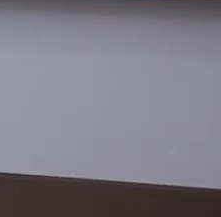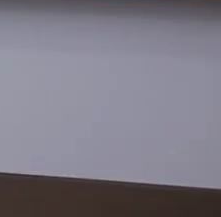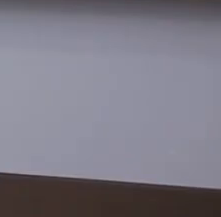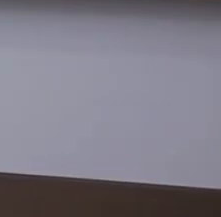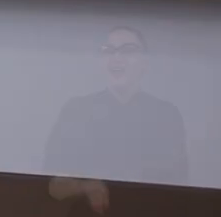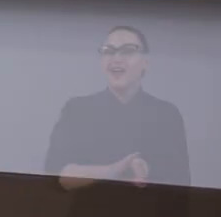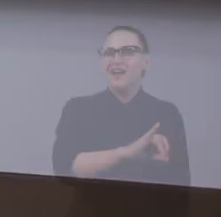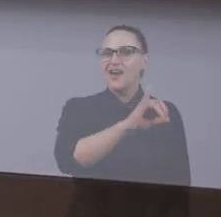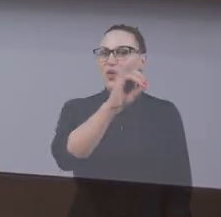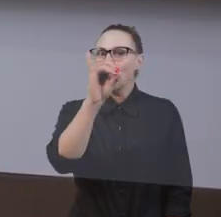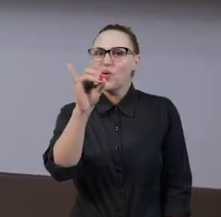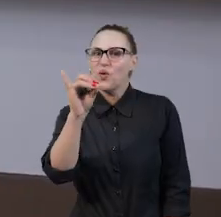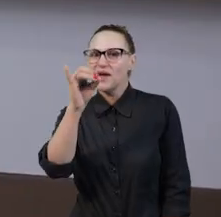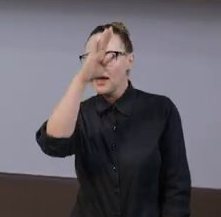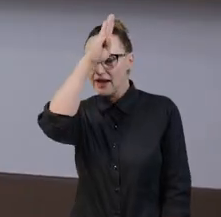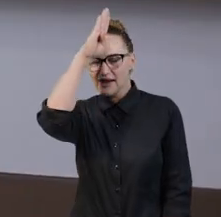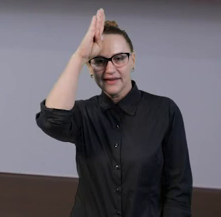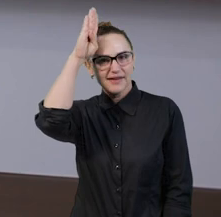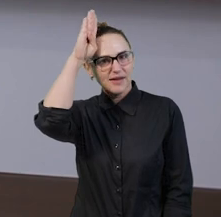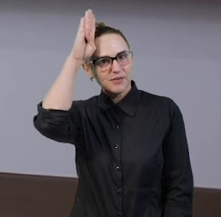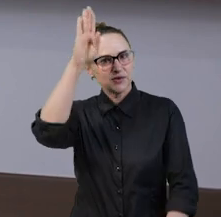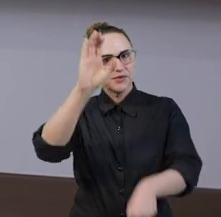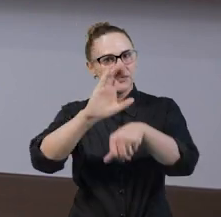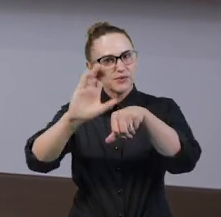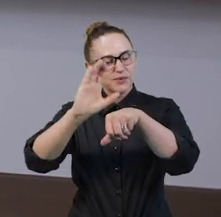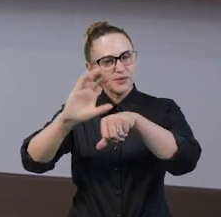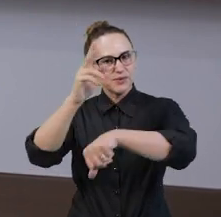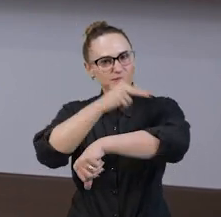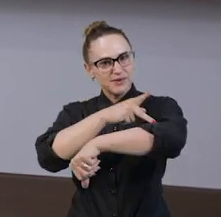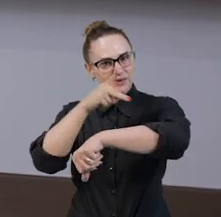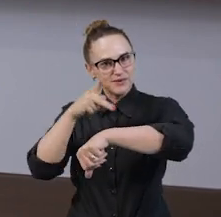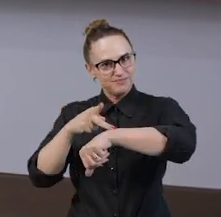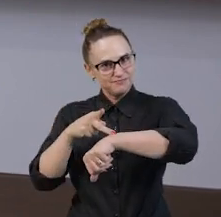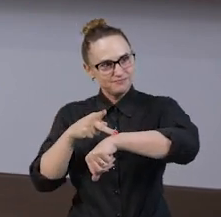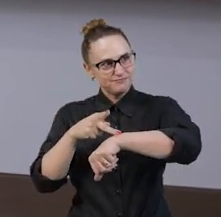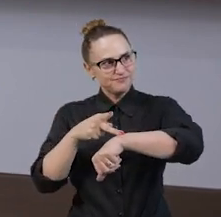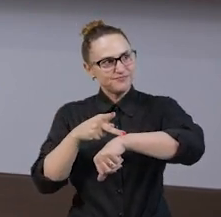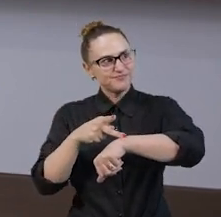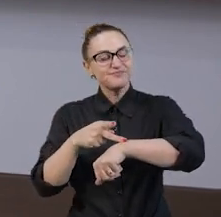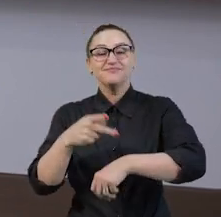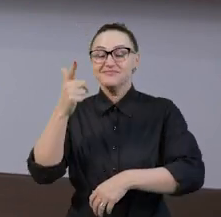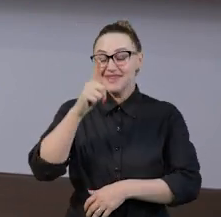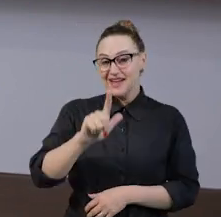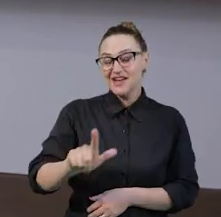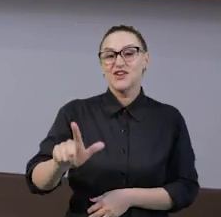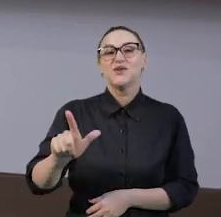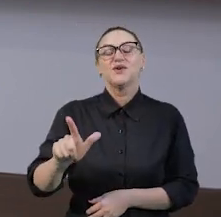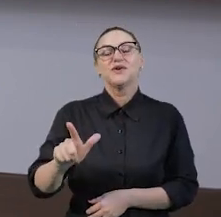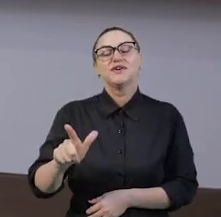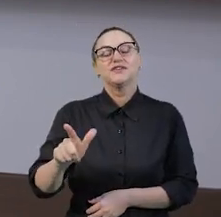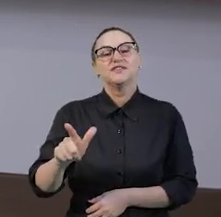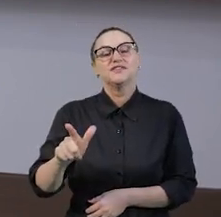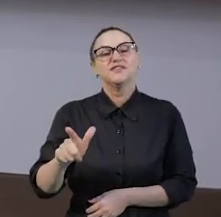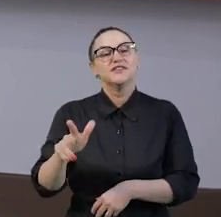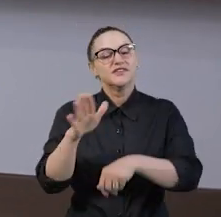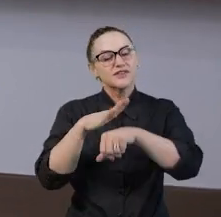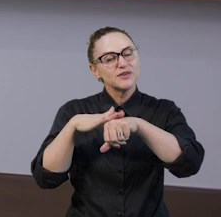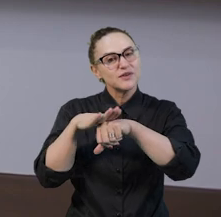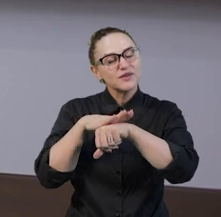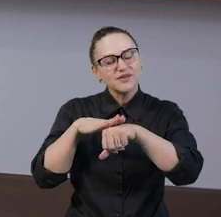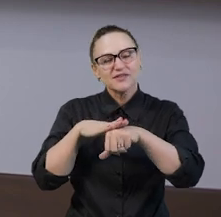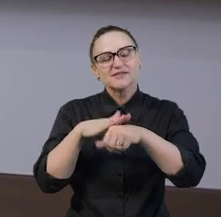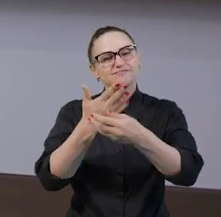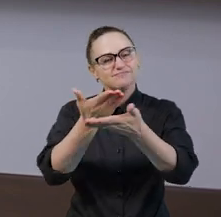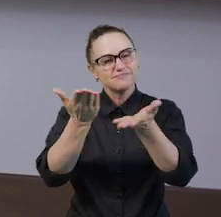Olá, acadêmicas e acadêmicos do curso de pedagogia. Novamente estou aqui para dialogar um pouquinho com vocês